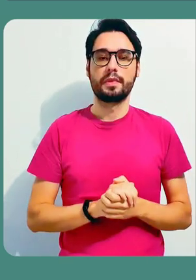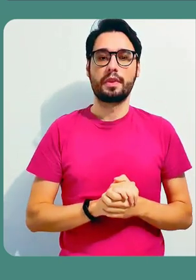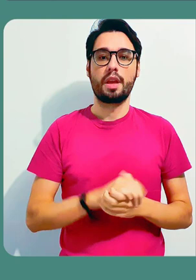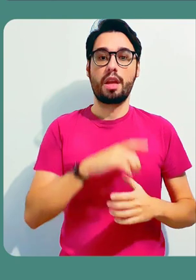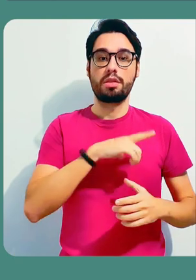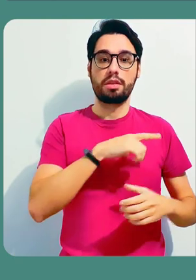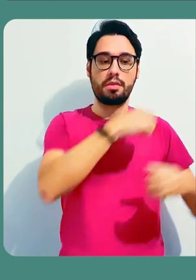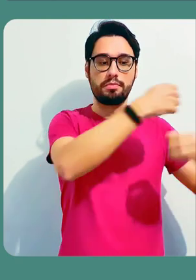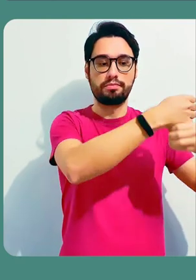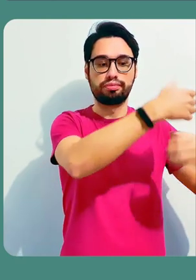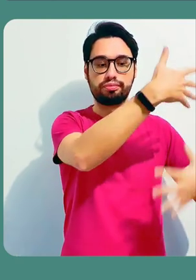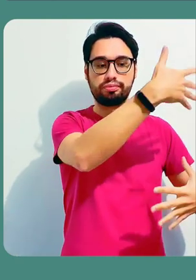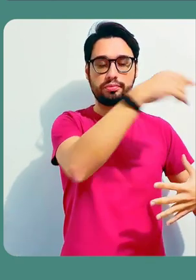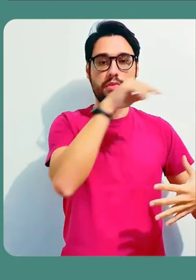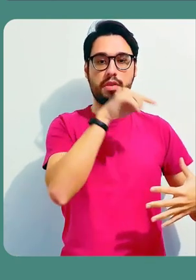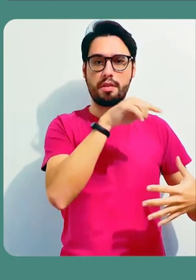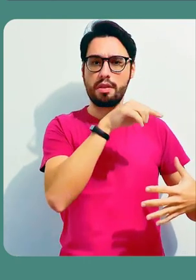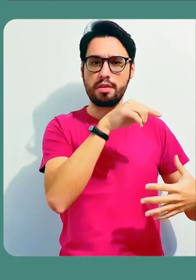versões.